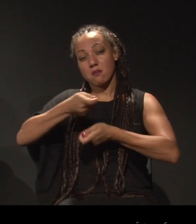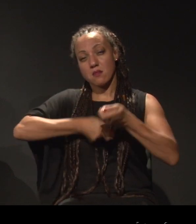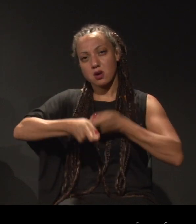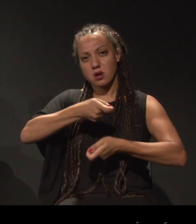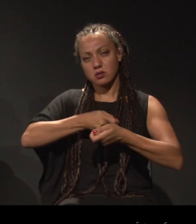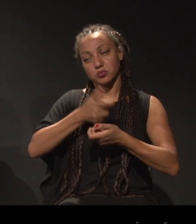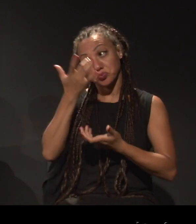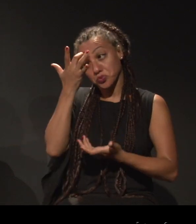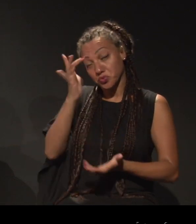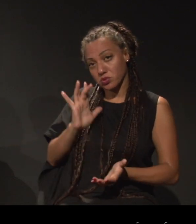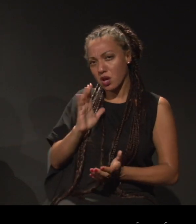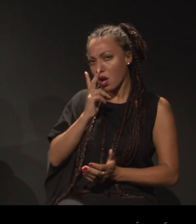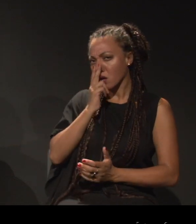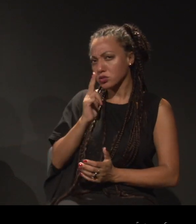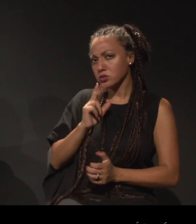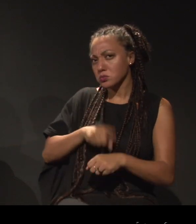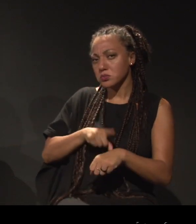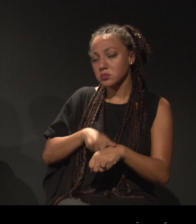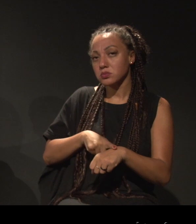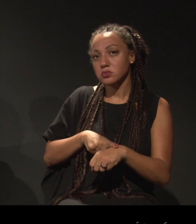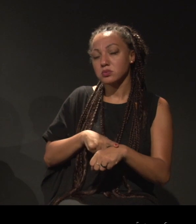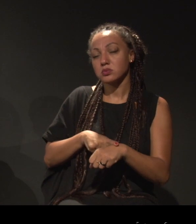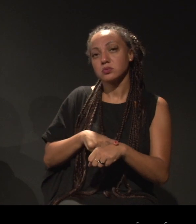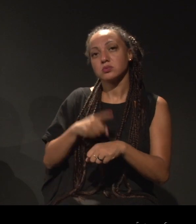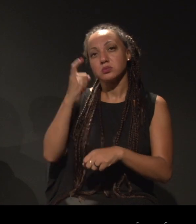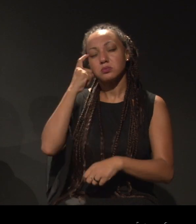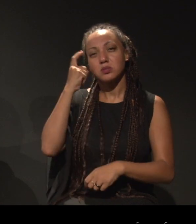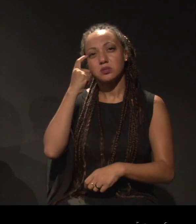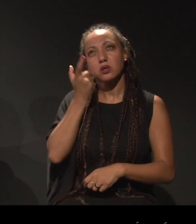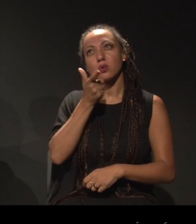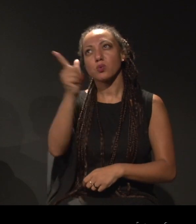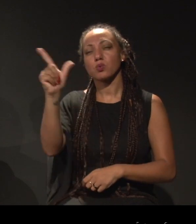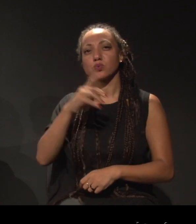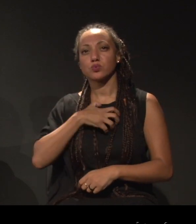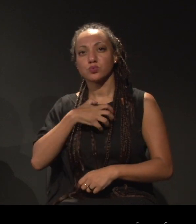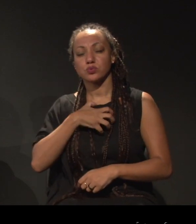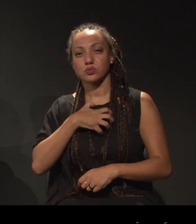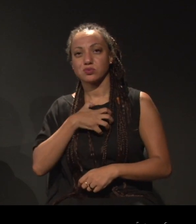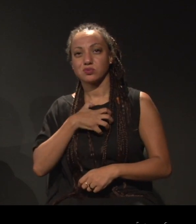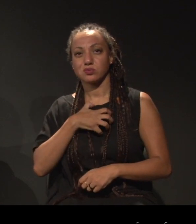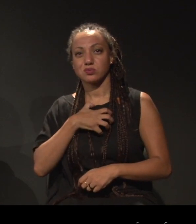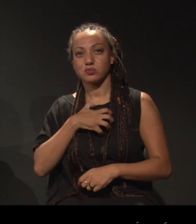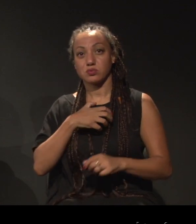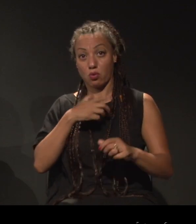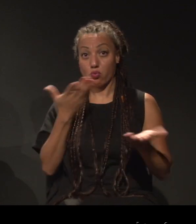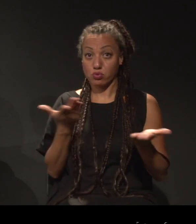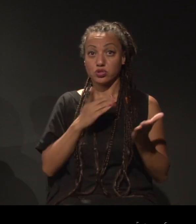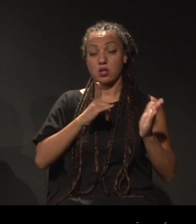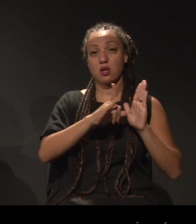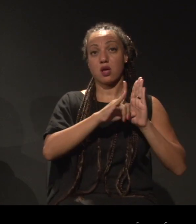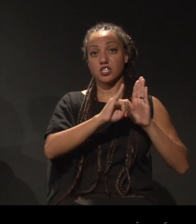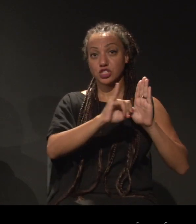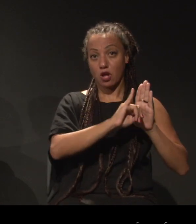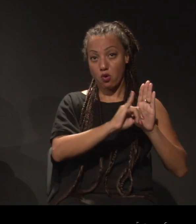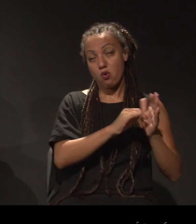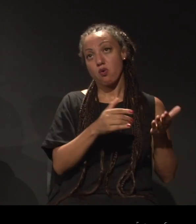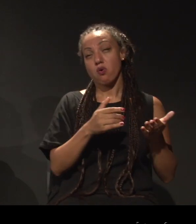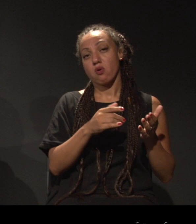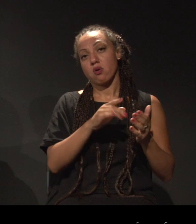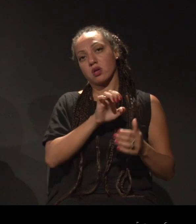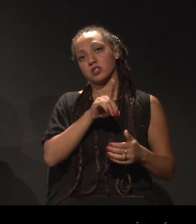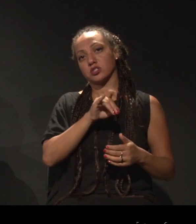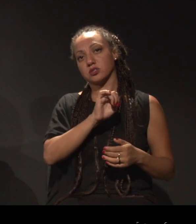sei, será que é o momento de a gente pensar outras formas para além dos editais? Essa é uma pergunta.